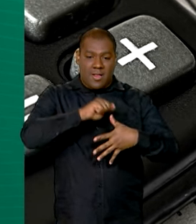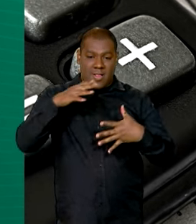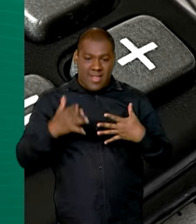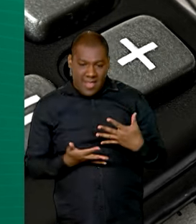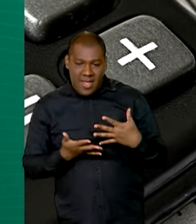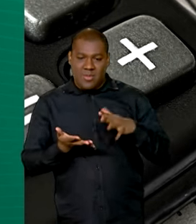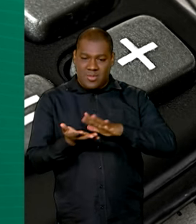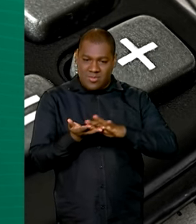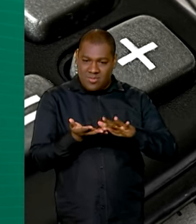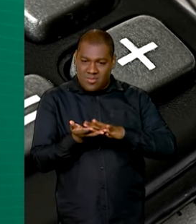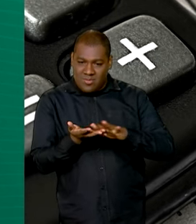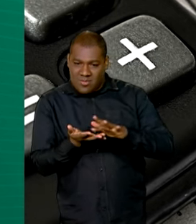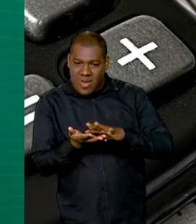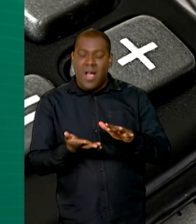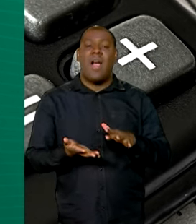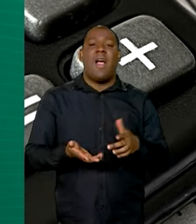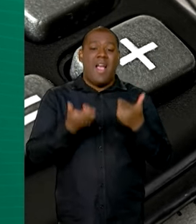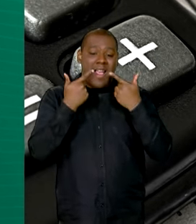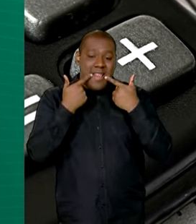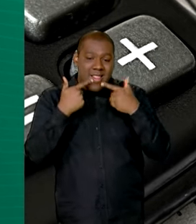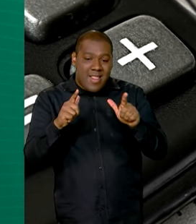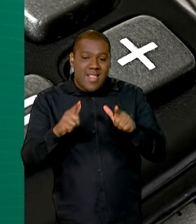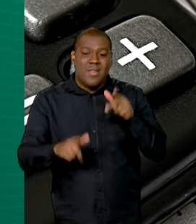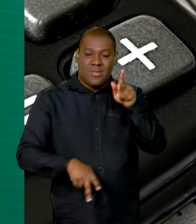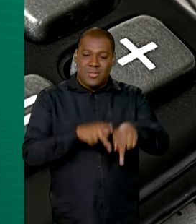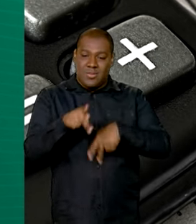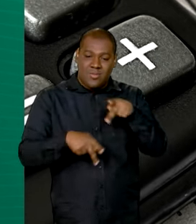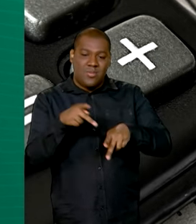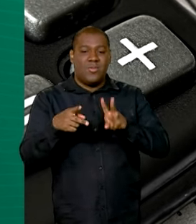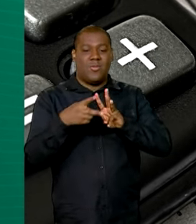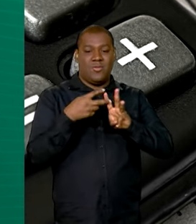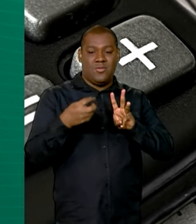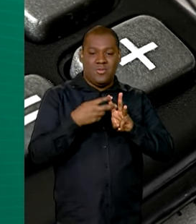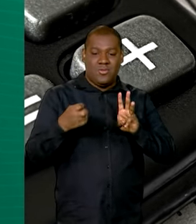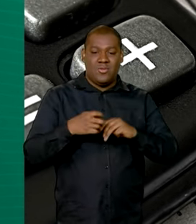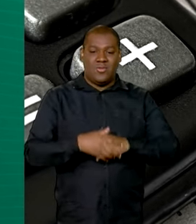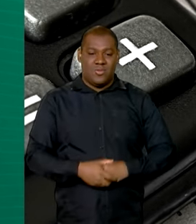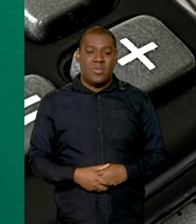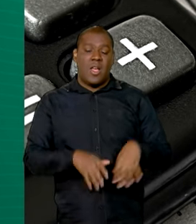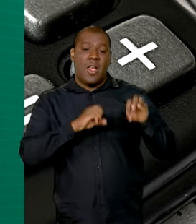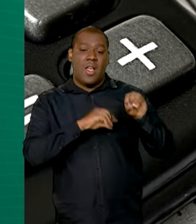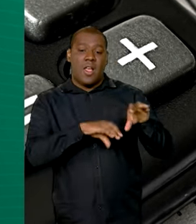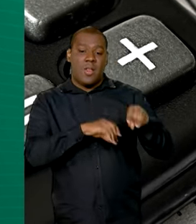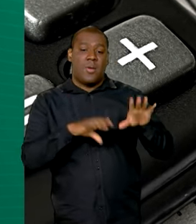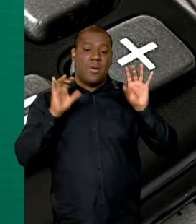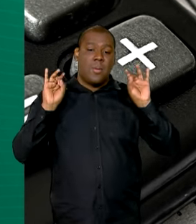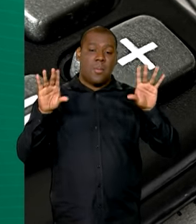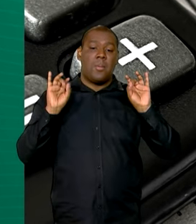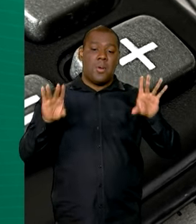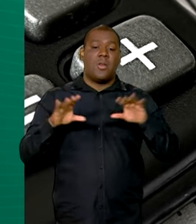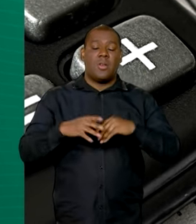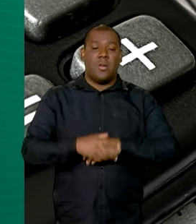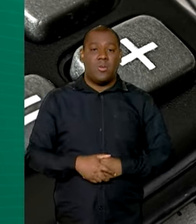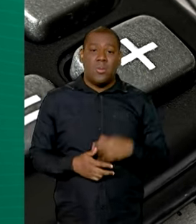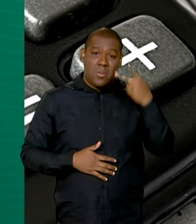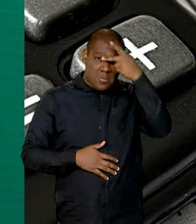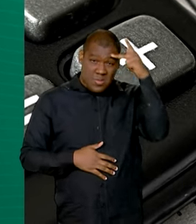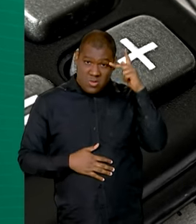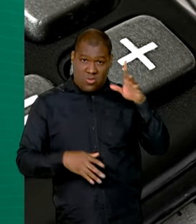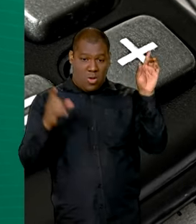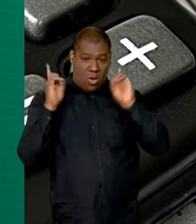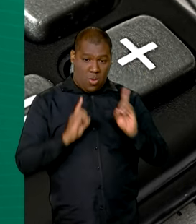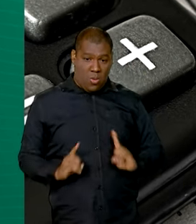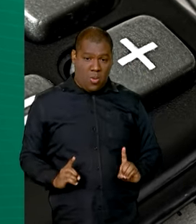braile e de línguas nativas de povos originários, educação especial destinada a pessoas com